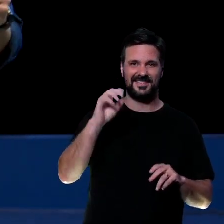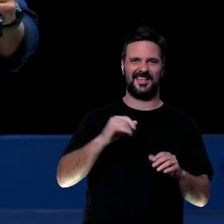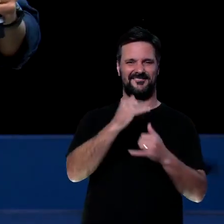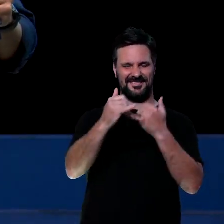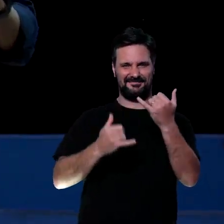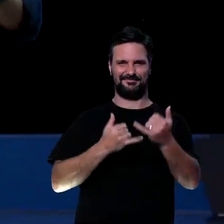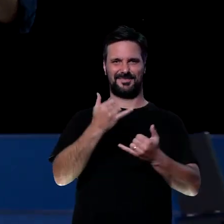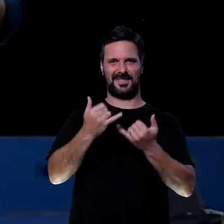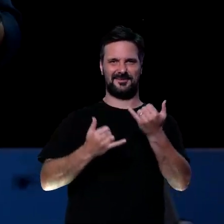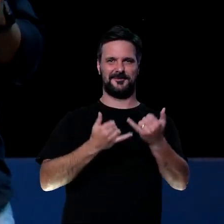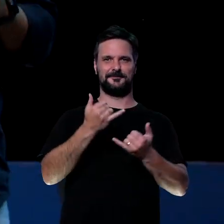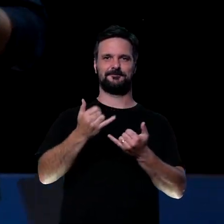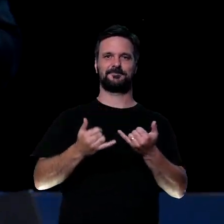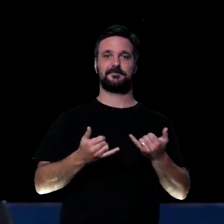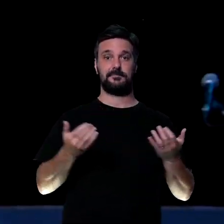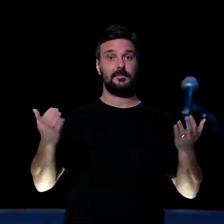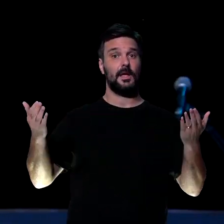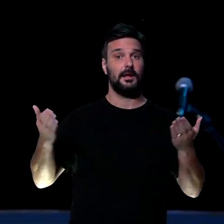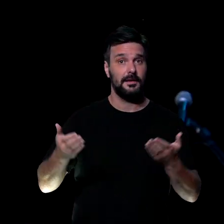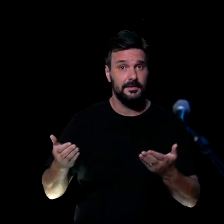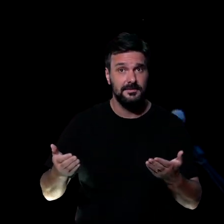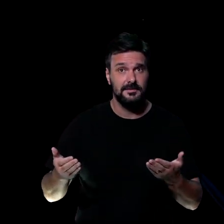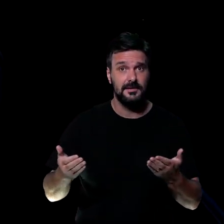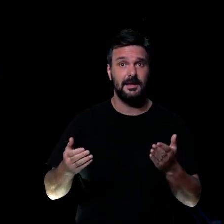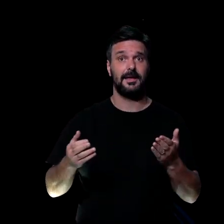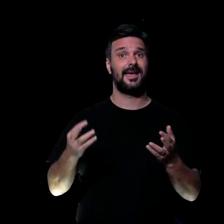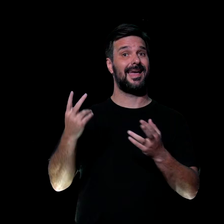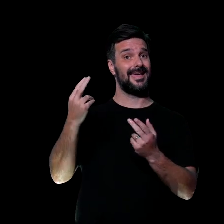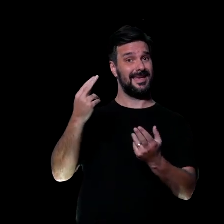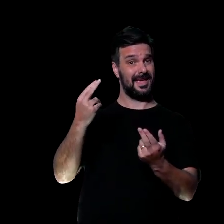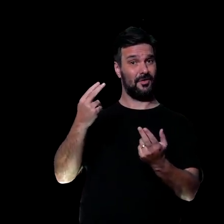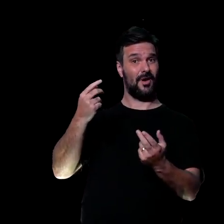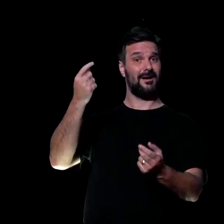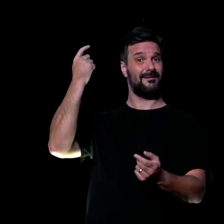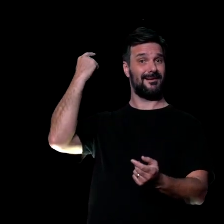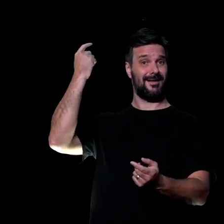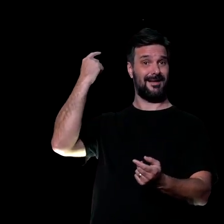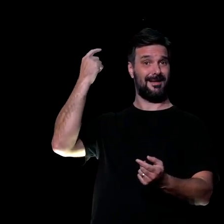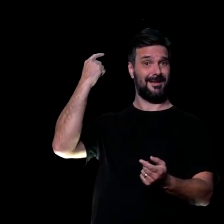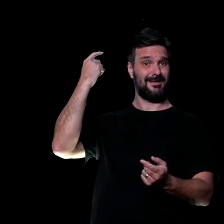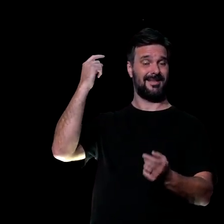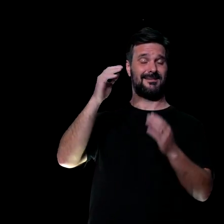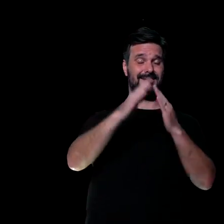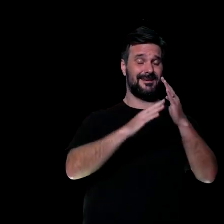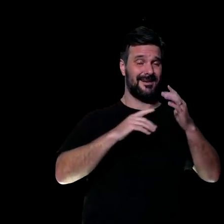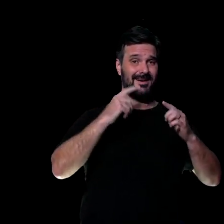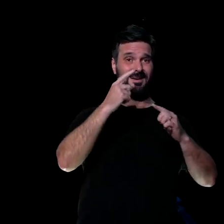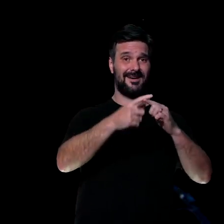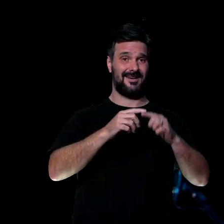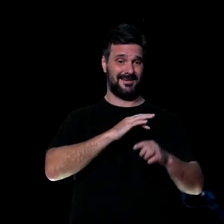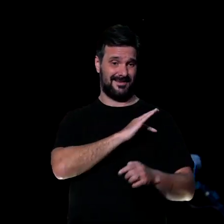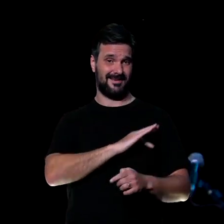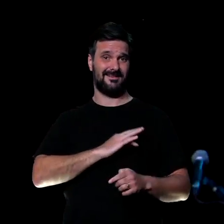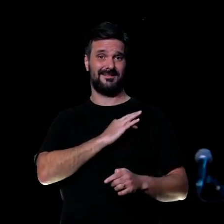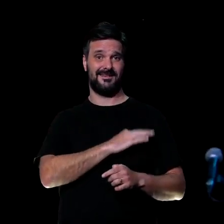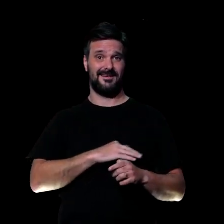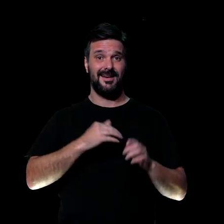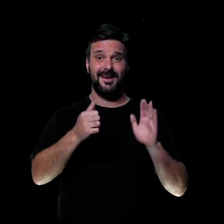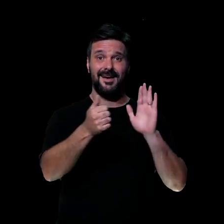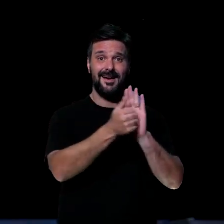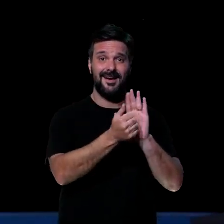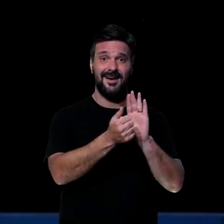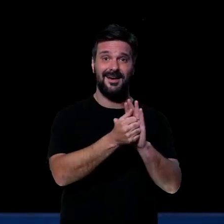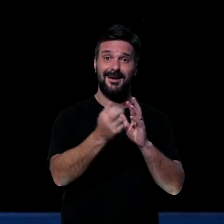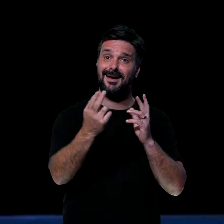Brincadeiras à parte, essa é uma exortação para nós. Nós precisamos ter como diferencial a maneira amável